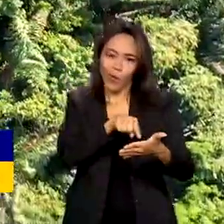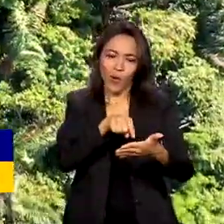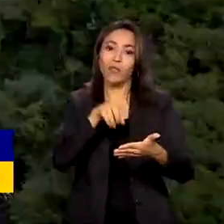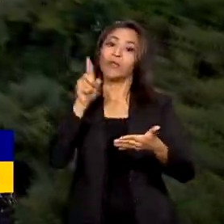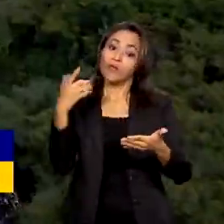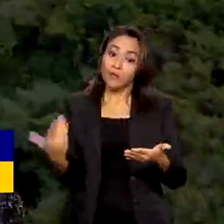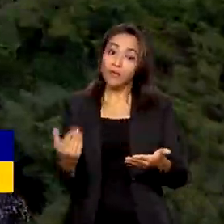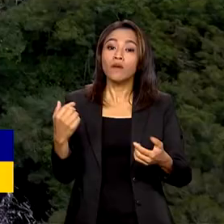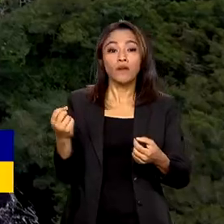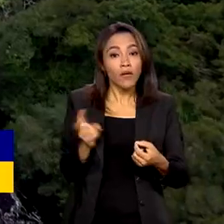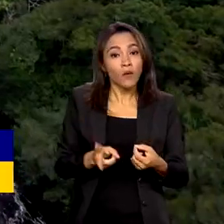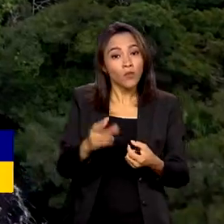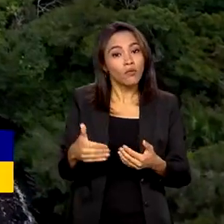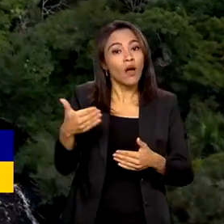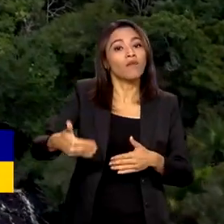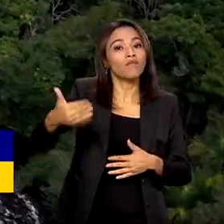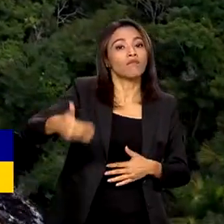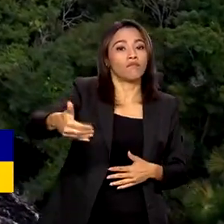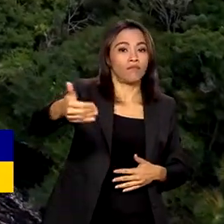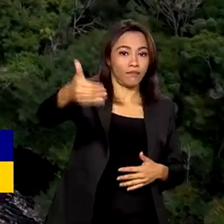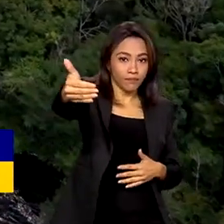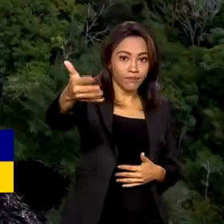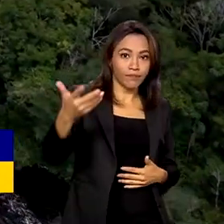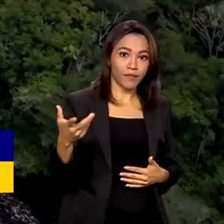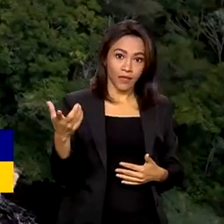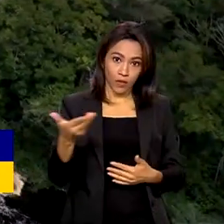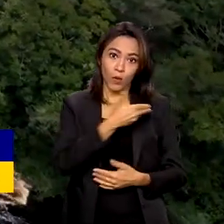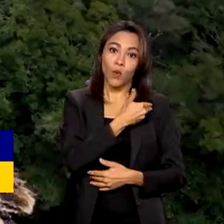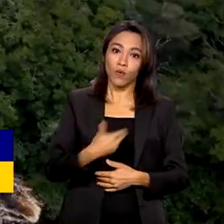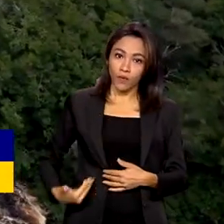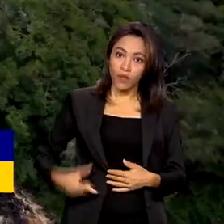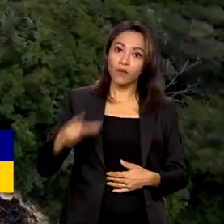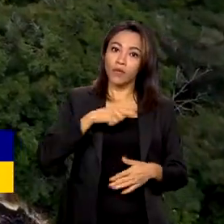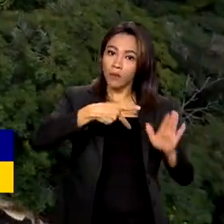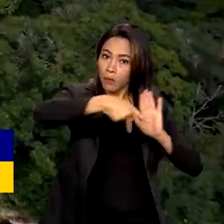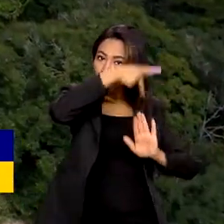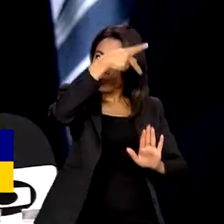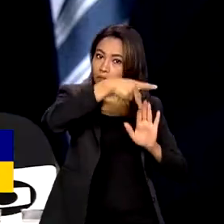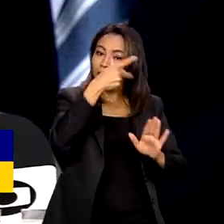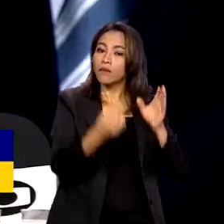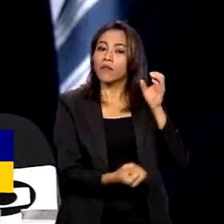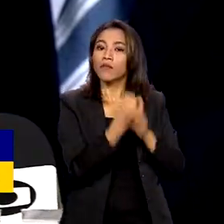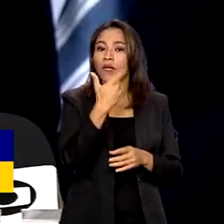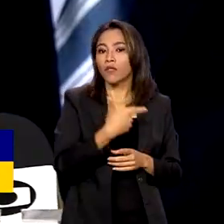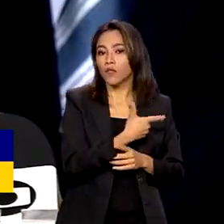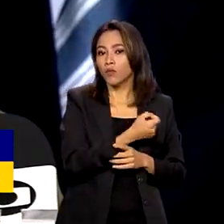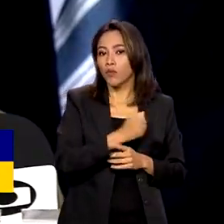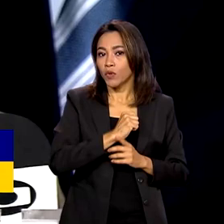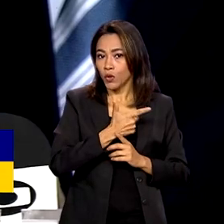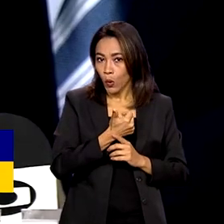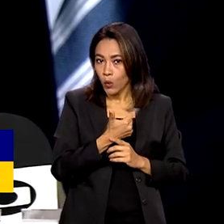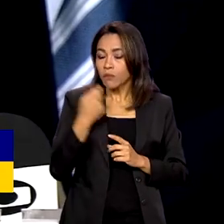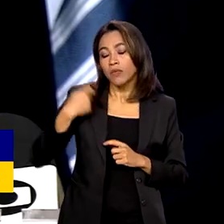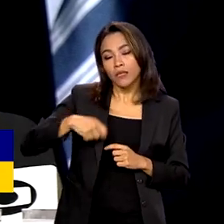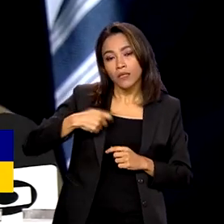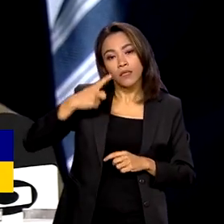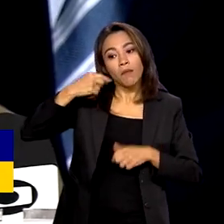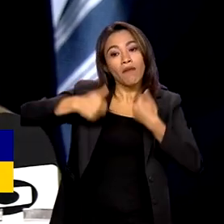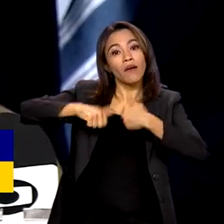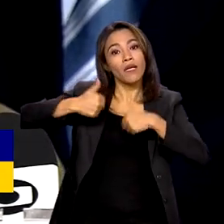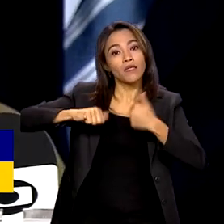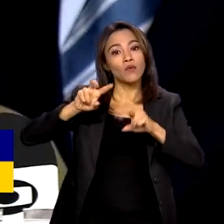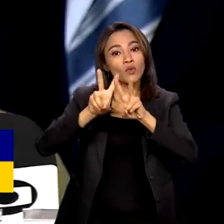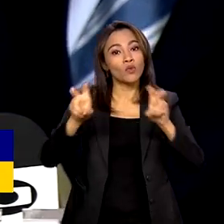empreendimentos que o governo tem uma portaria que foi criada em 2012. Terá que fazer avaliação ambiental